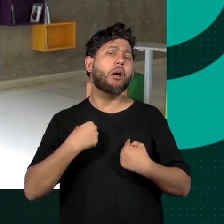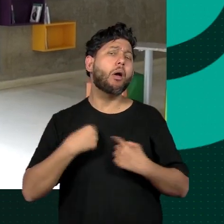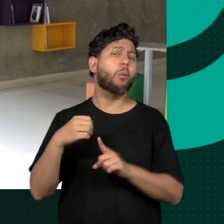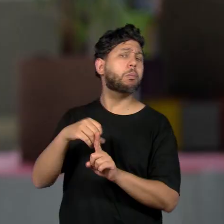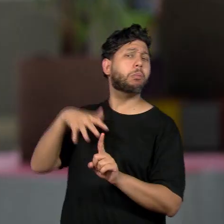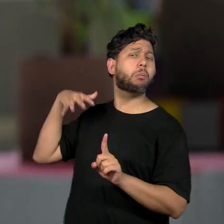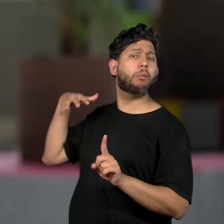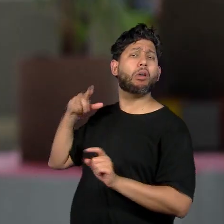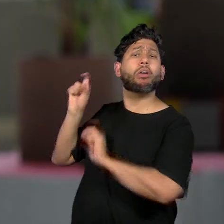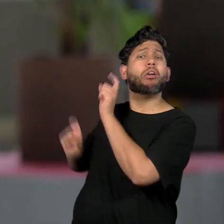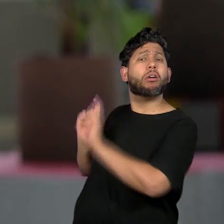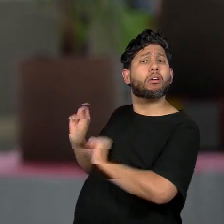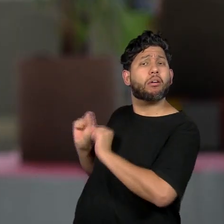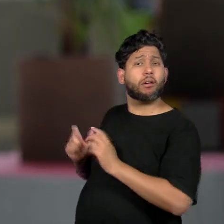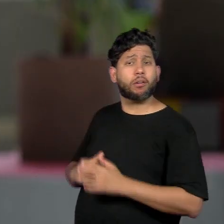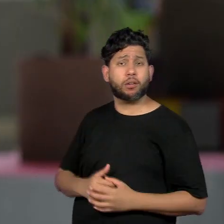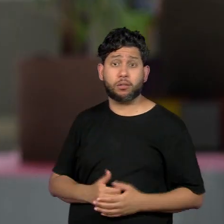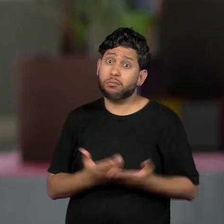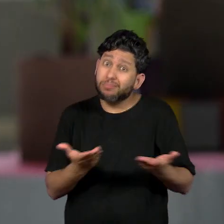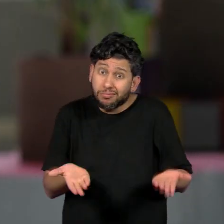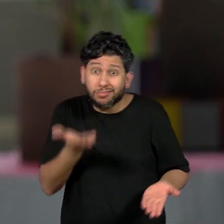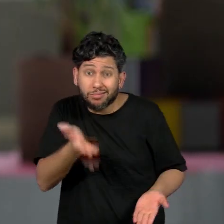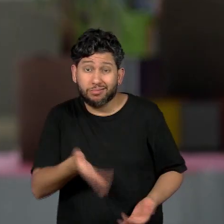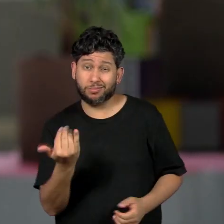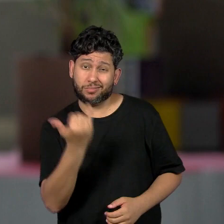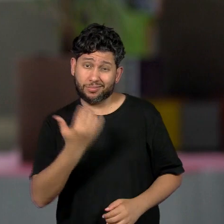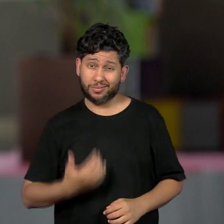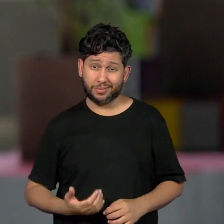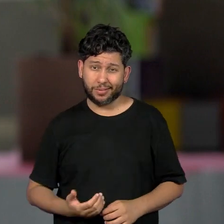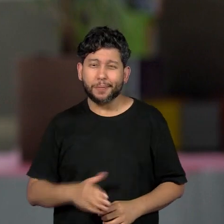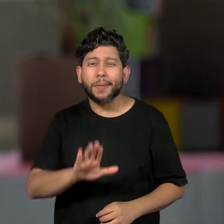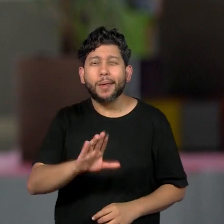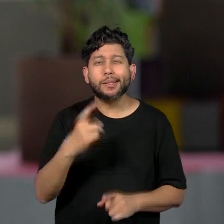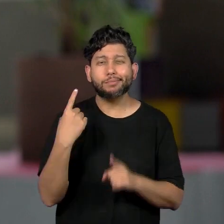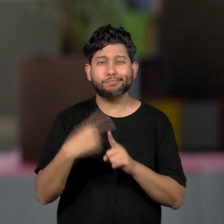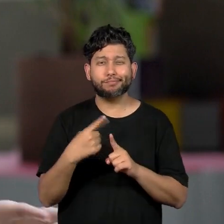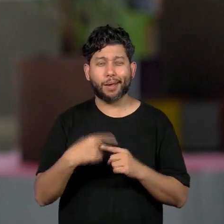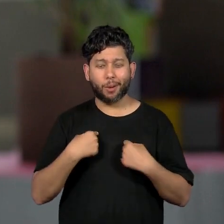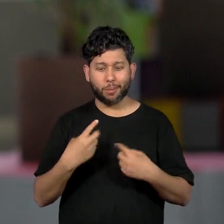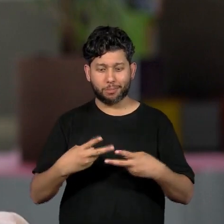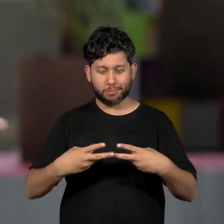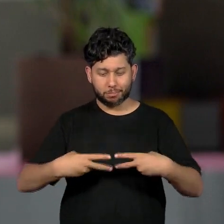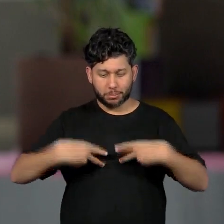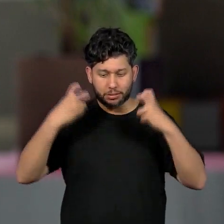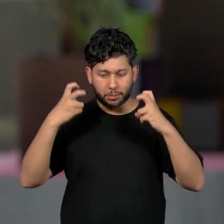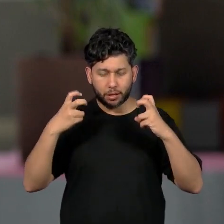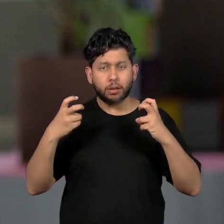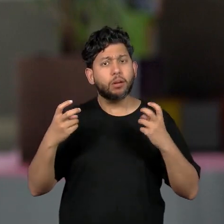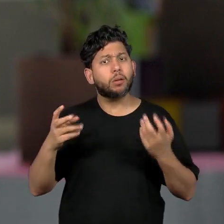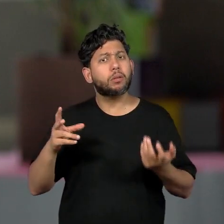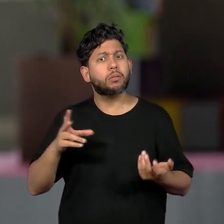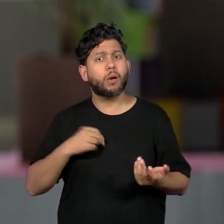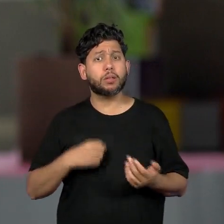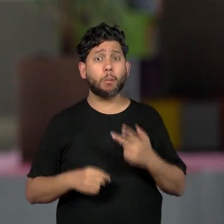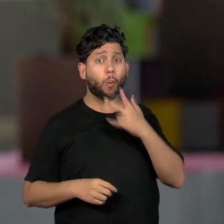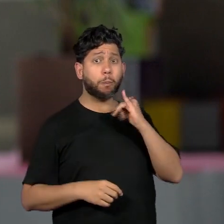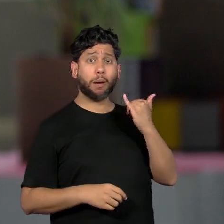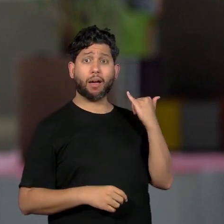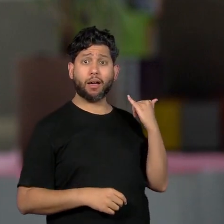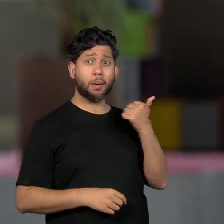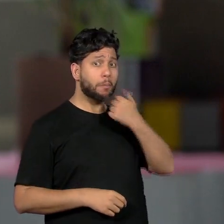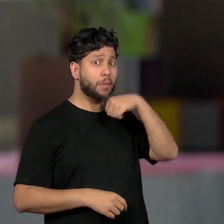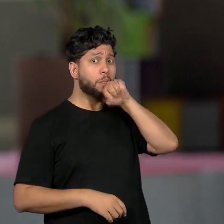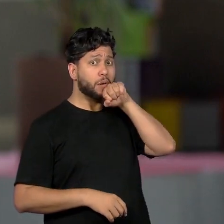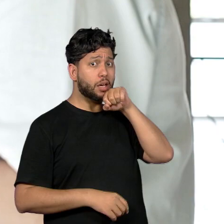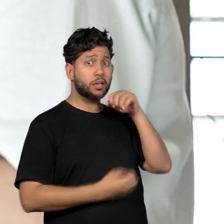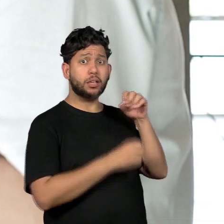ancestrais. Isso é muito importante porque ver que é um estudo totalmente diferente do que meu pai, do que minha